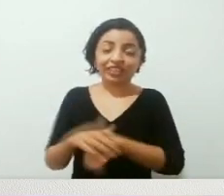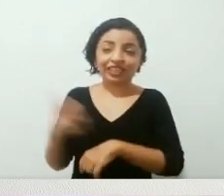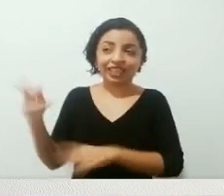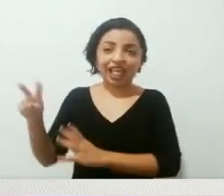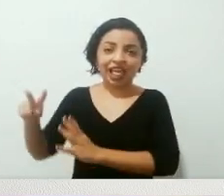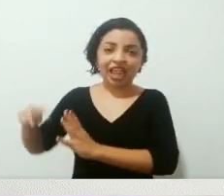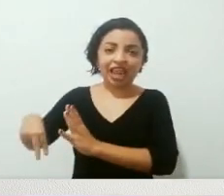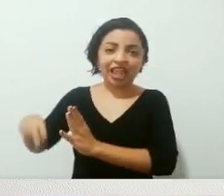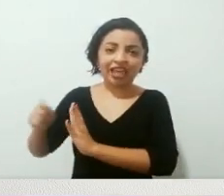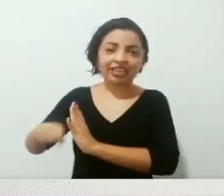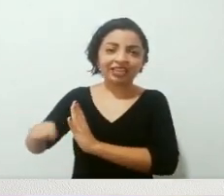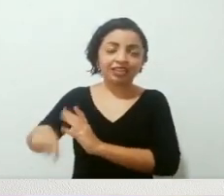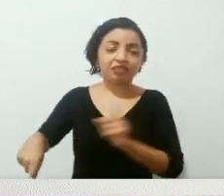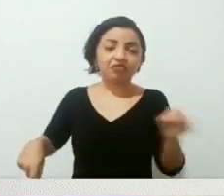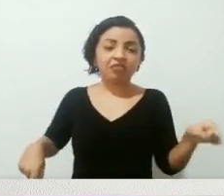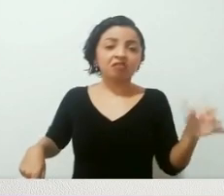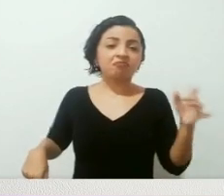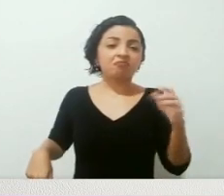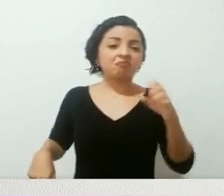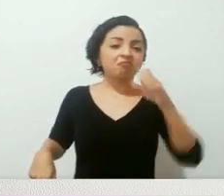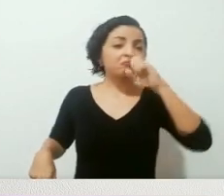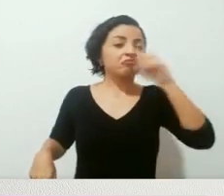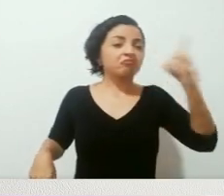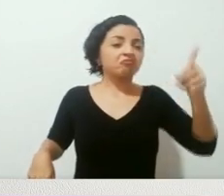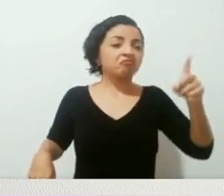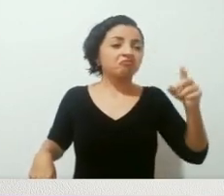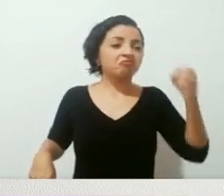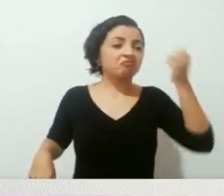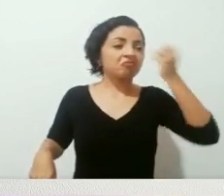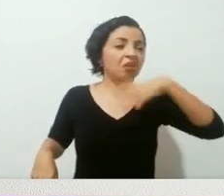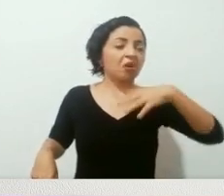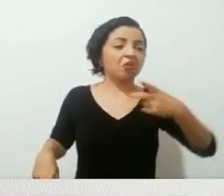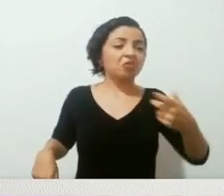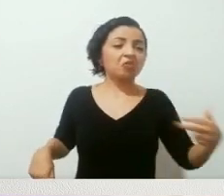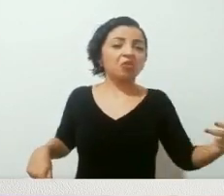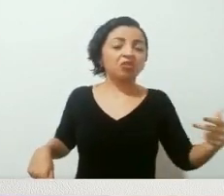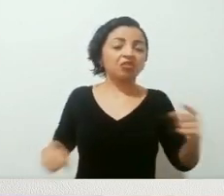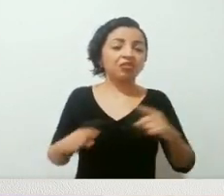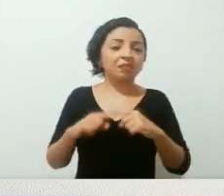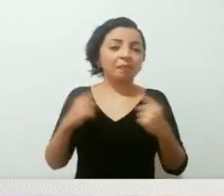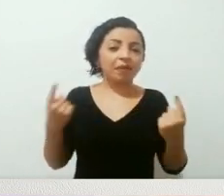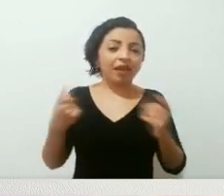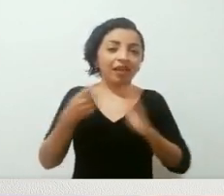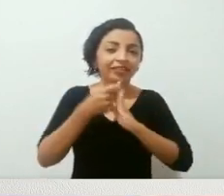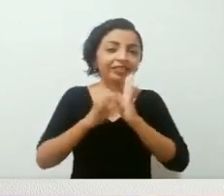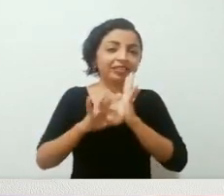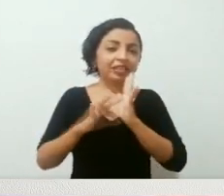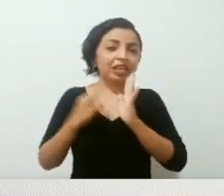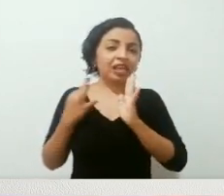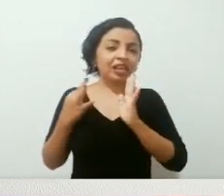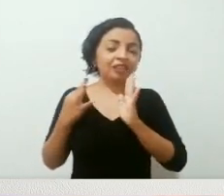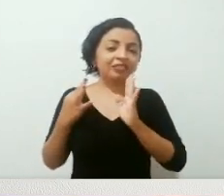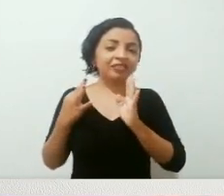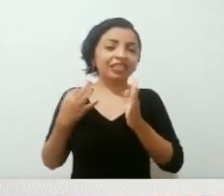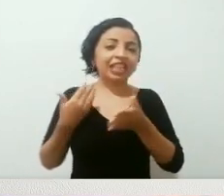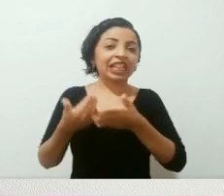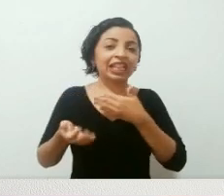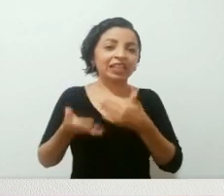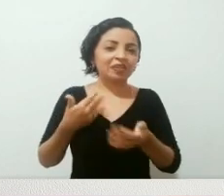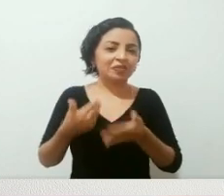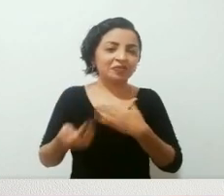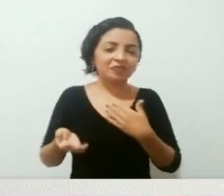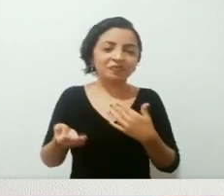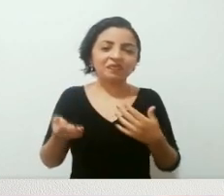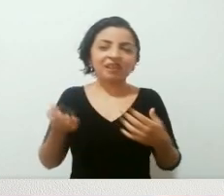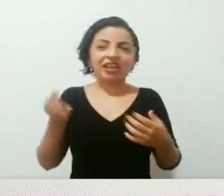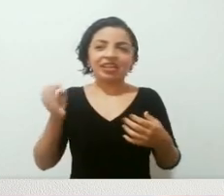e escreve, e o rico, o soberbo, o grosseiro, mas que, pra Helena Ferrante, pro cara ser canalha, não interessa